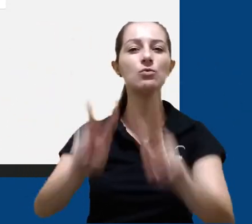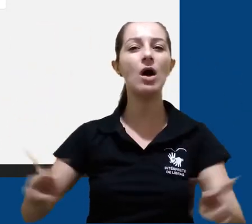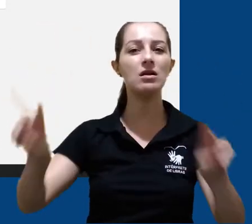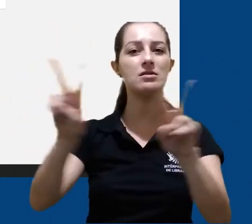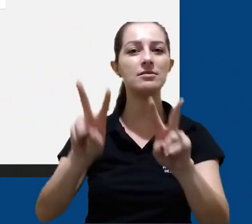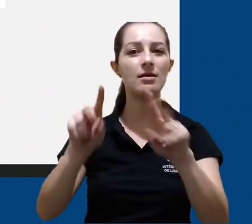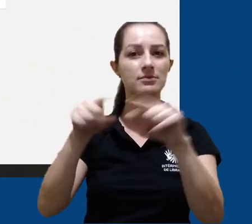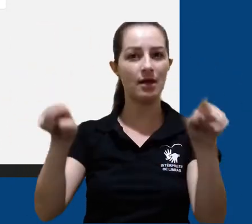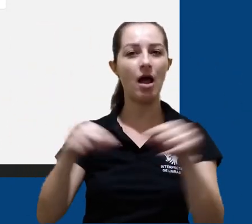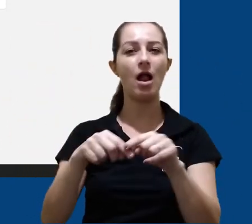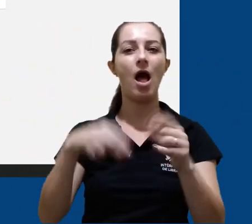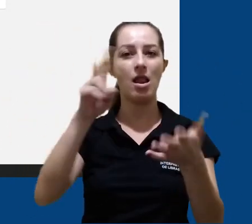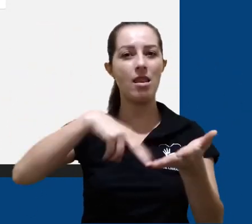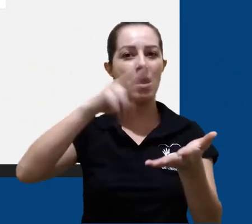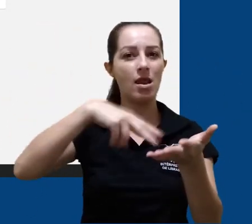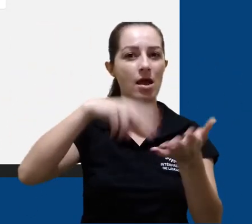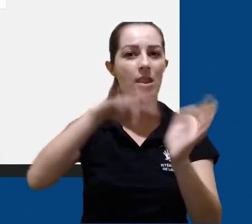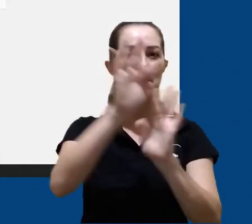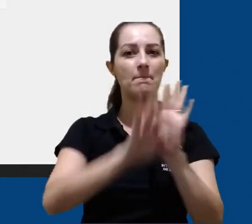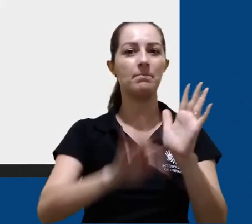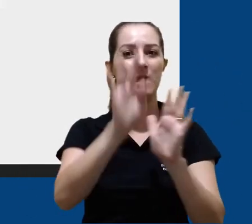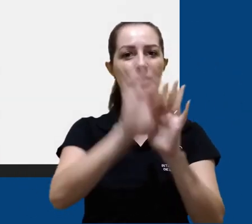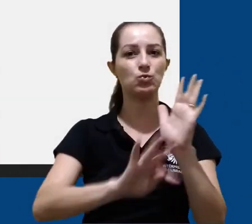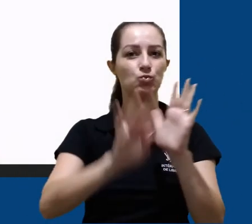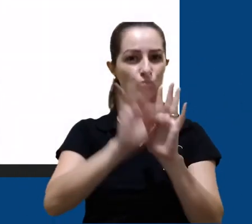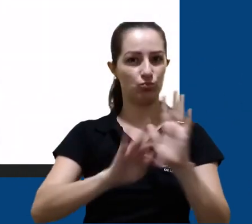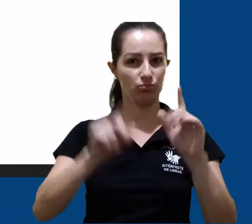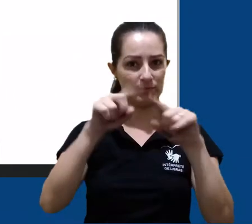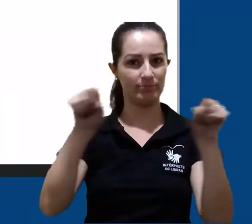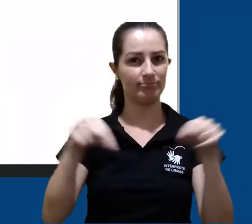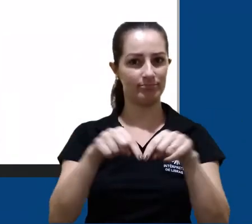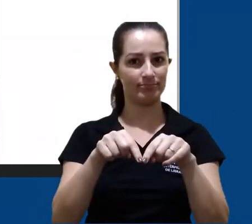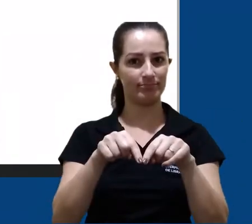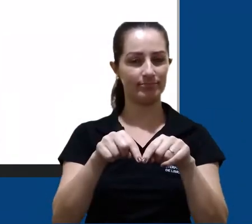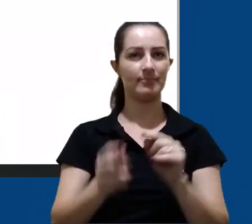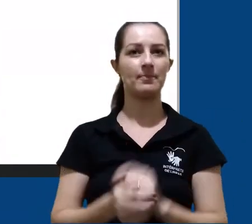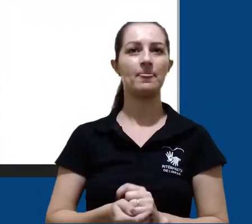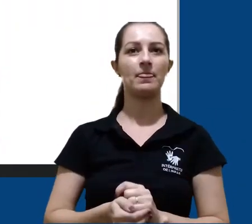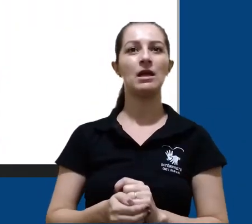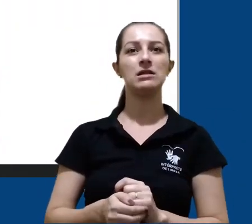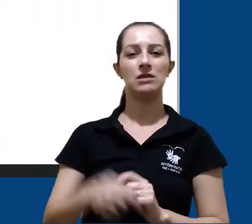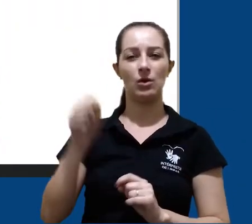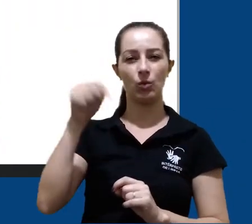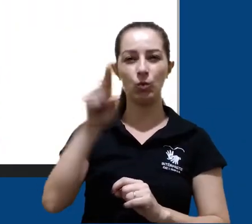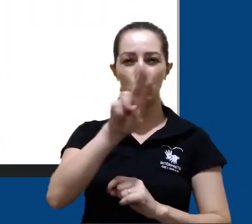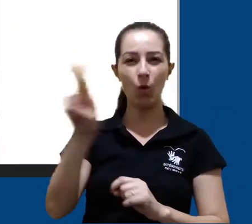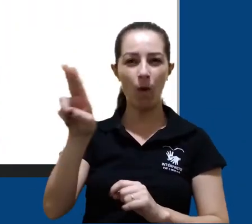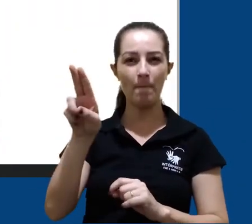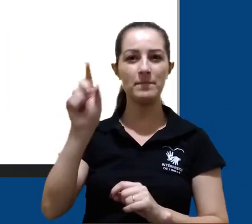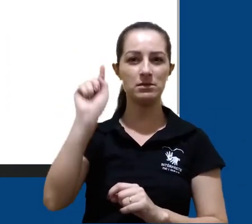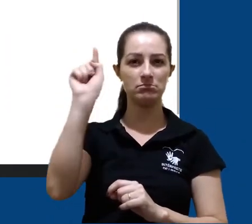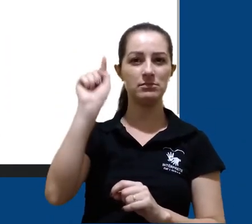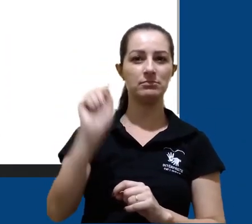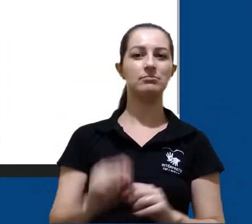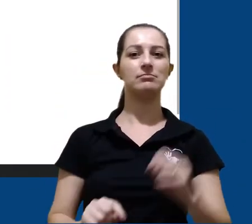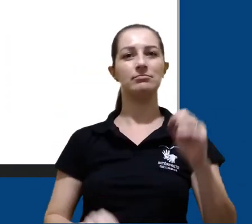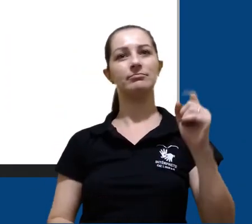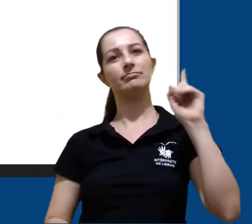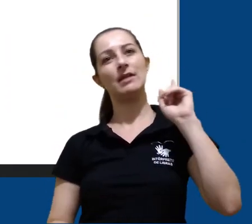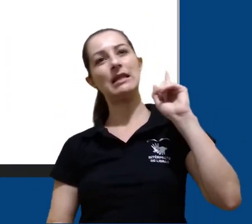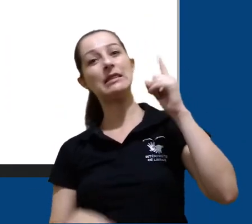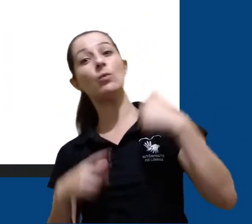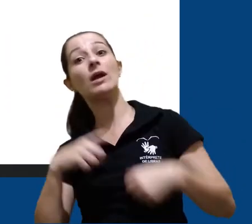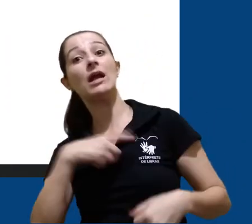visualizar. Aqui, podemos ler todas as mensagens dessa sala e, clicando no nome da turma na parte